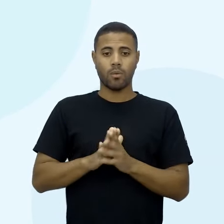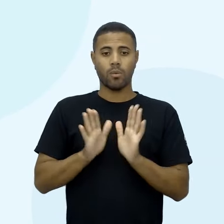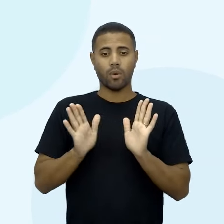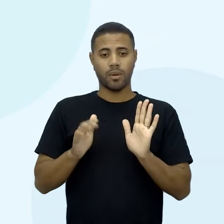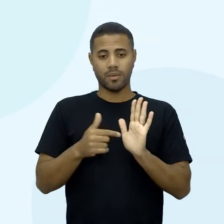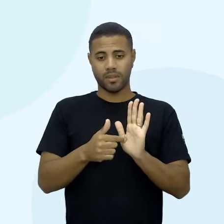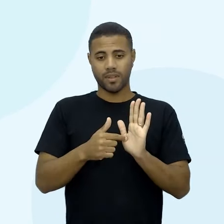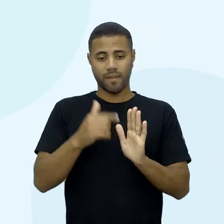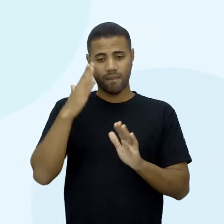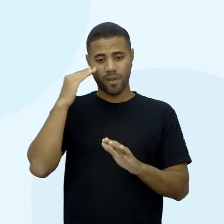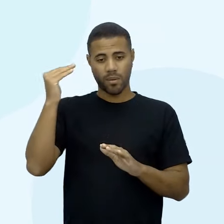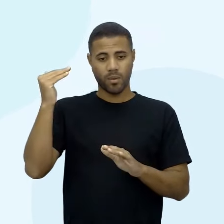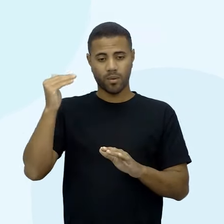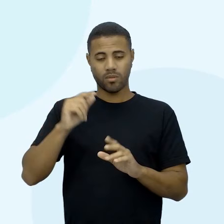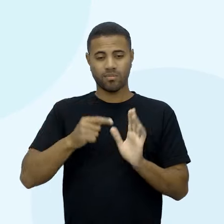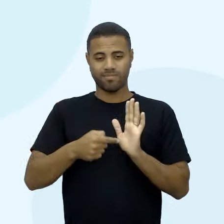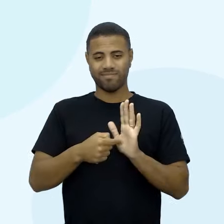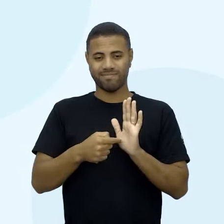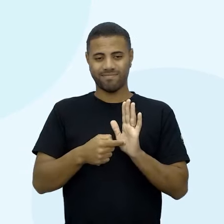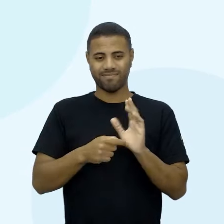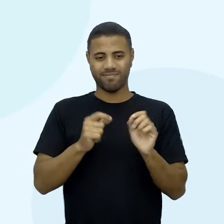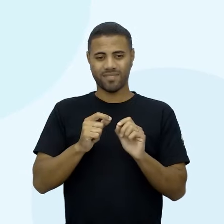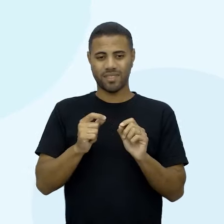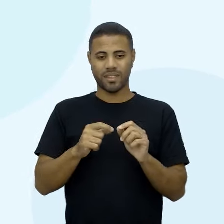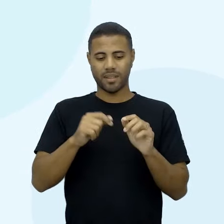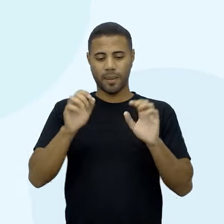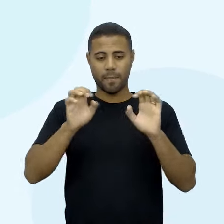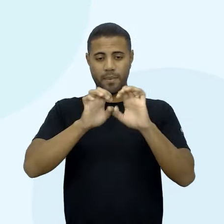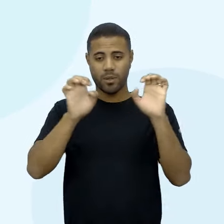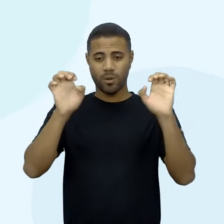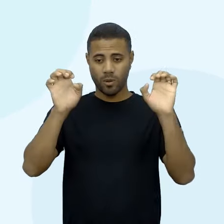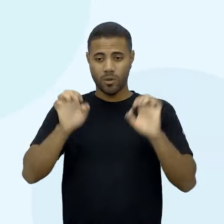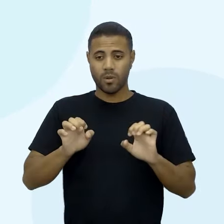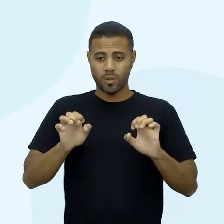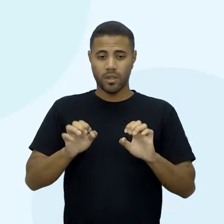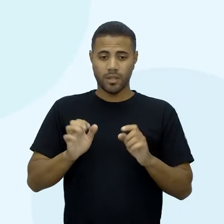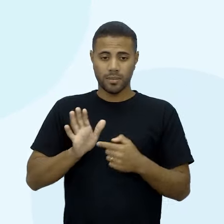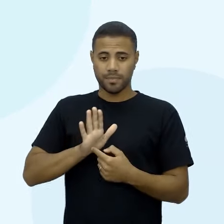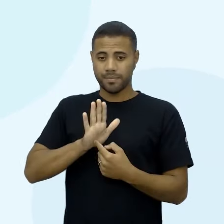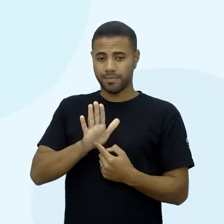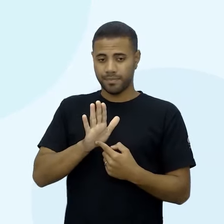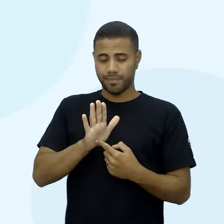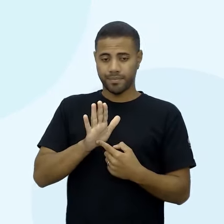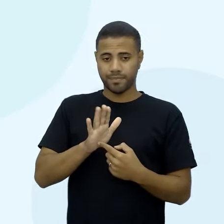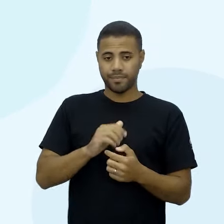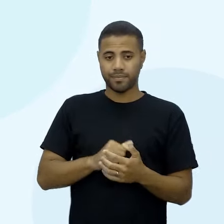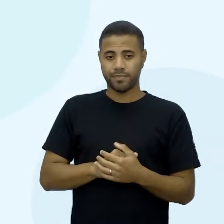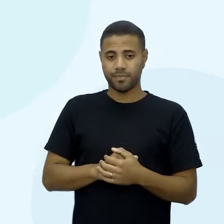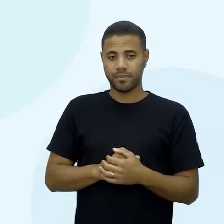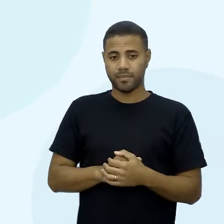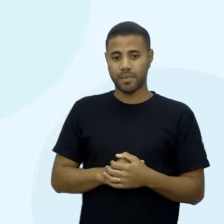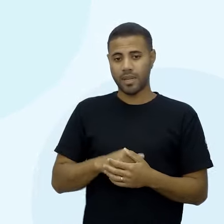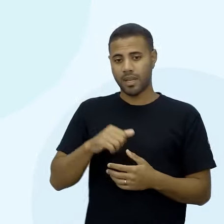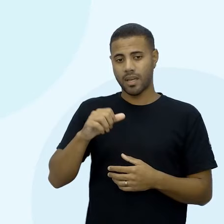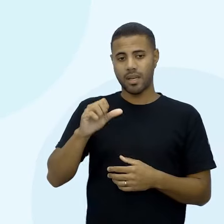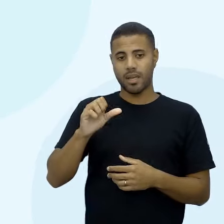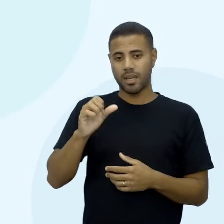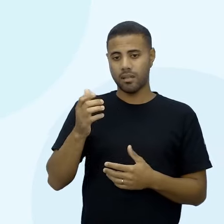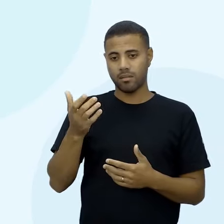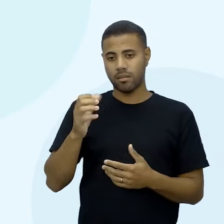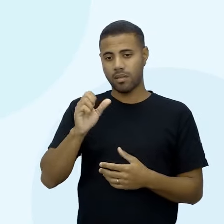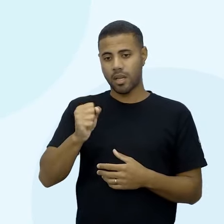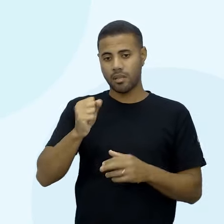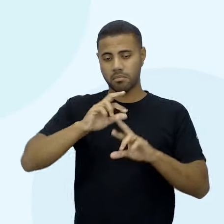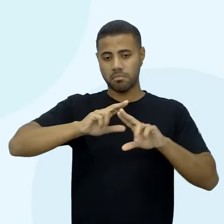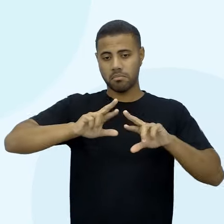desvio, desvio padrão, que aqui foi chamado de P. Alguns aí chamam esse desvio padrão de S, associado aí à